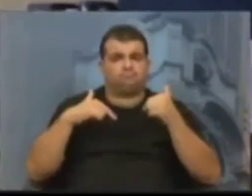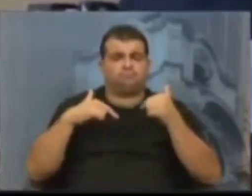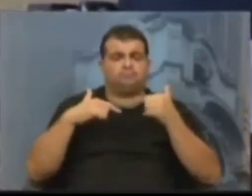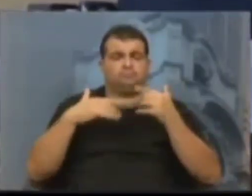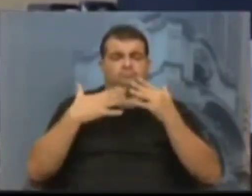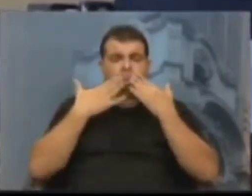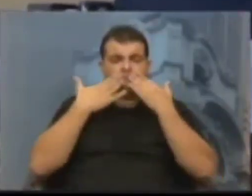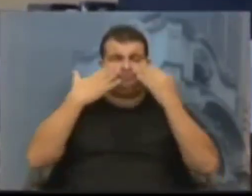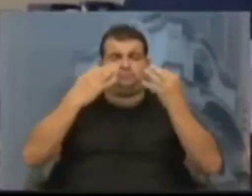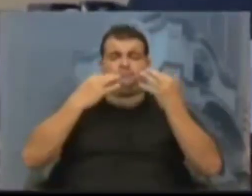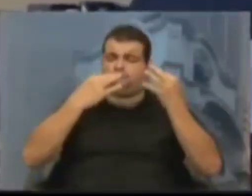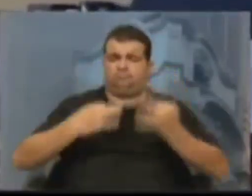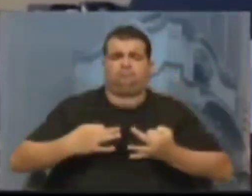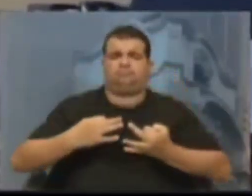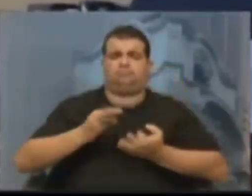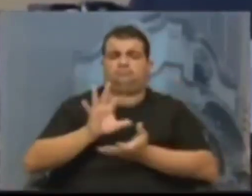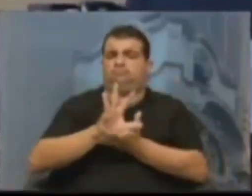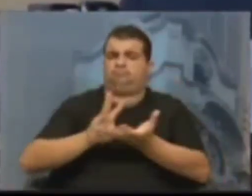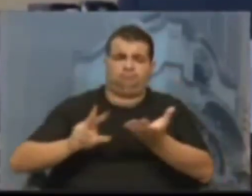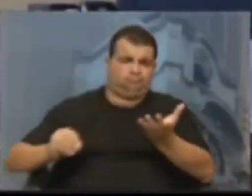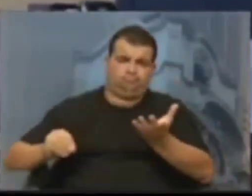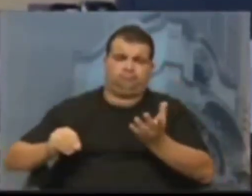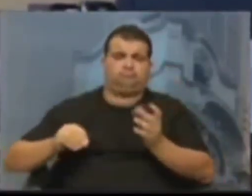exemplar durante toda essa pandemia,